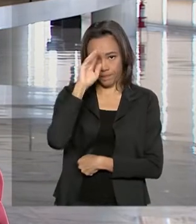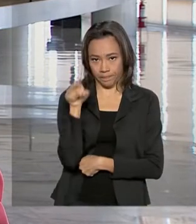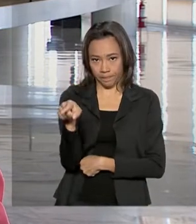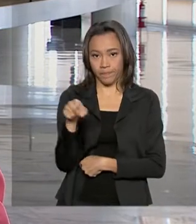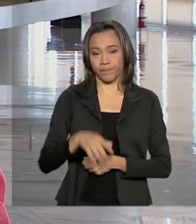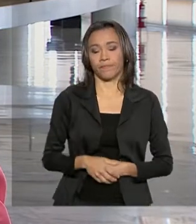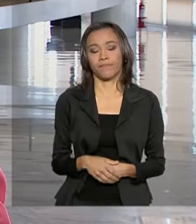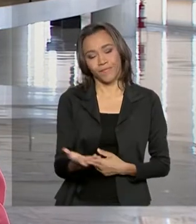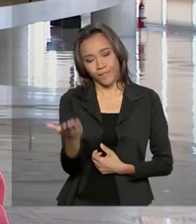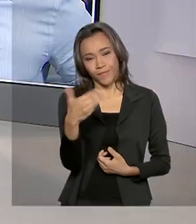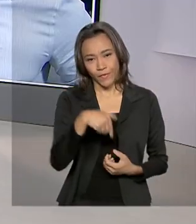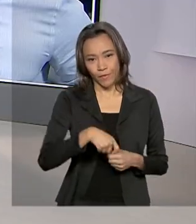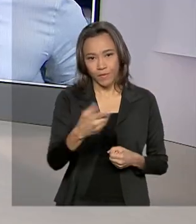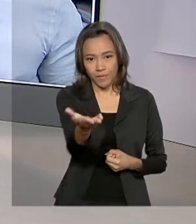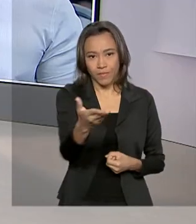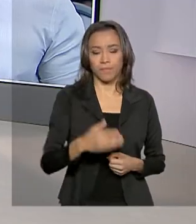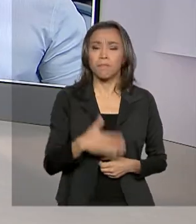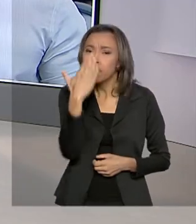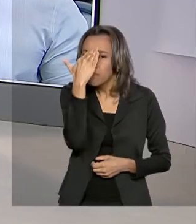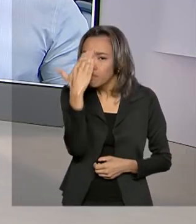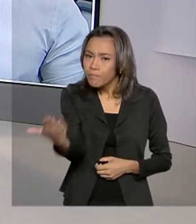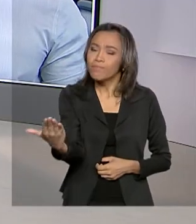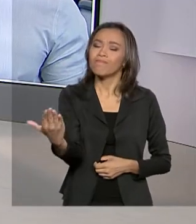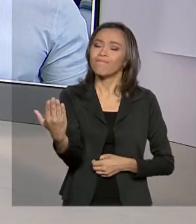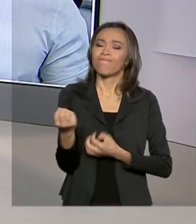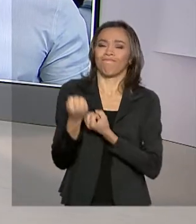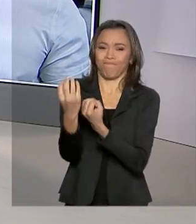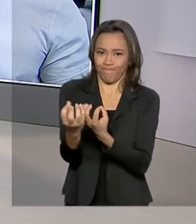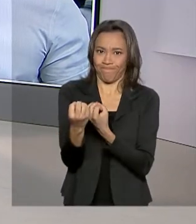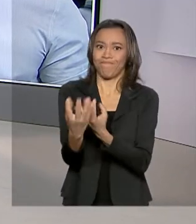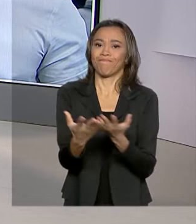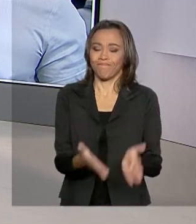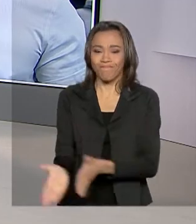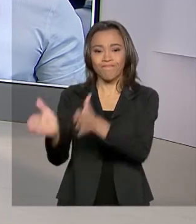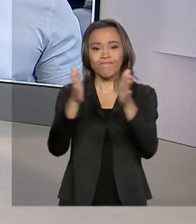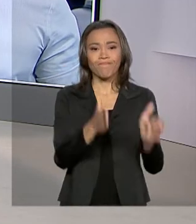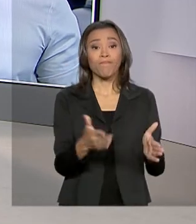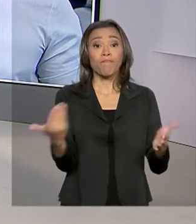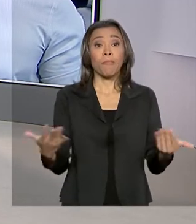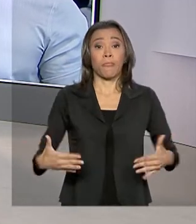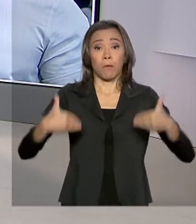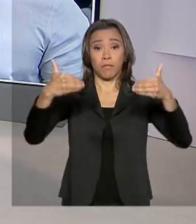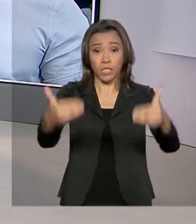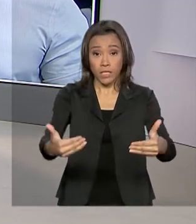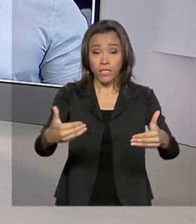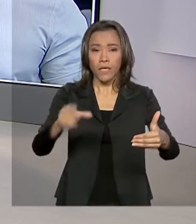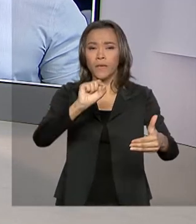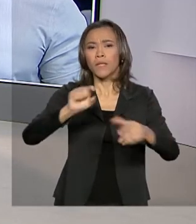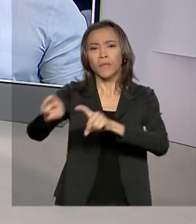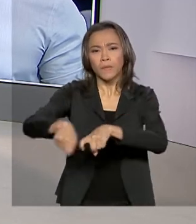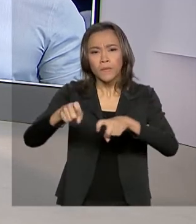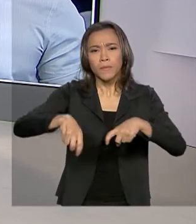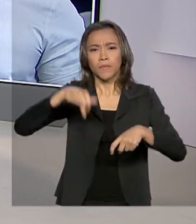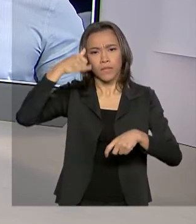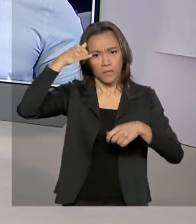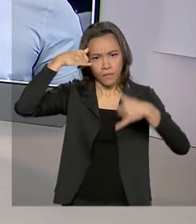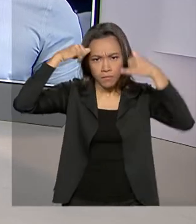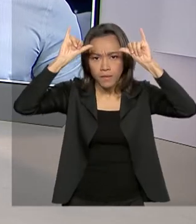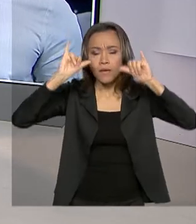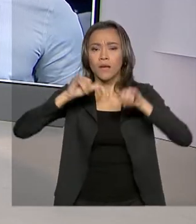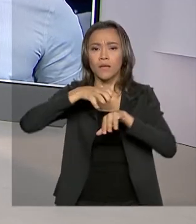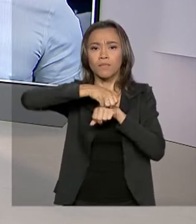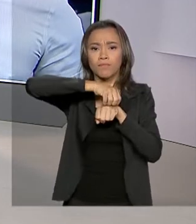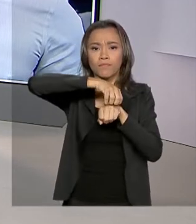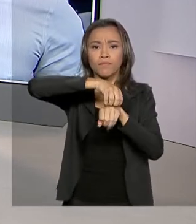Renata, voltamos com você. Obrigada, Luciana, pelas suas informações. E olha, o Ministério da Agricultura, Pecuária e Abastecimento determinou o